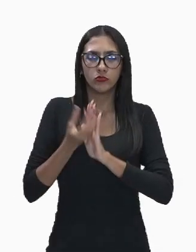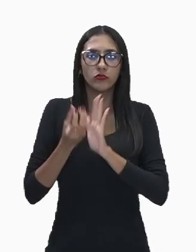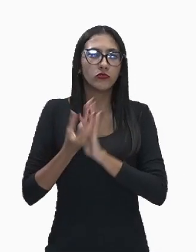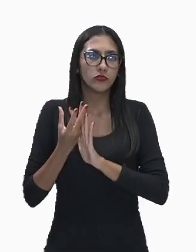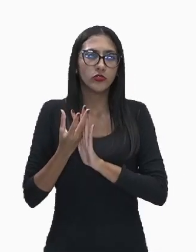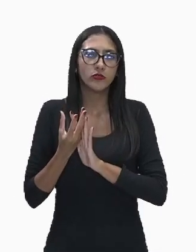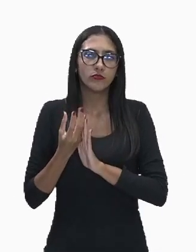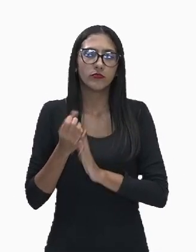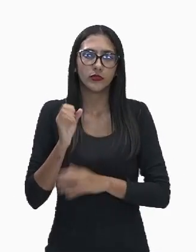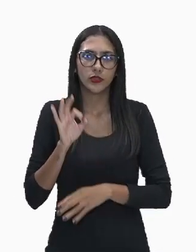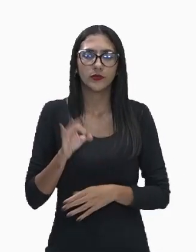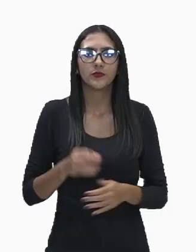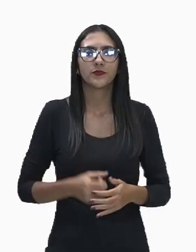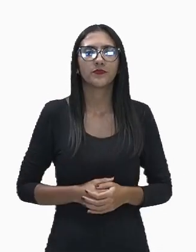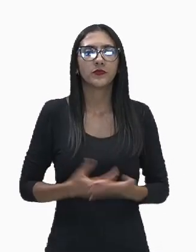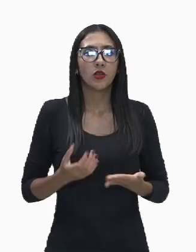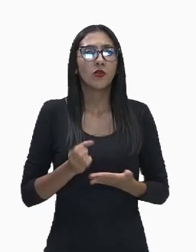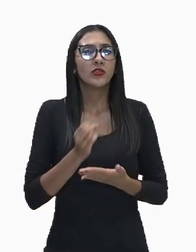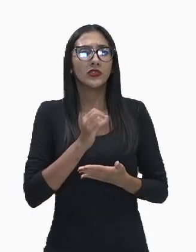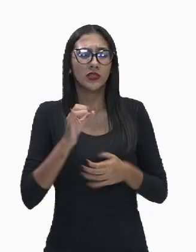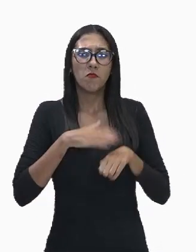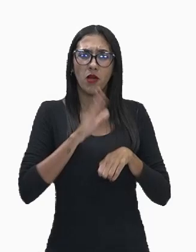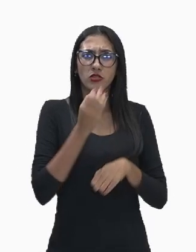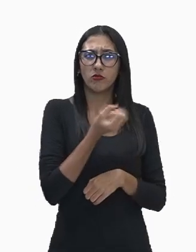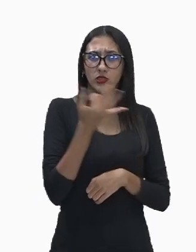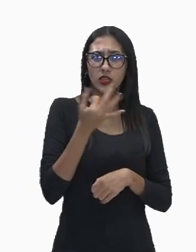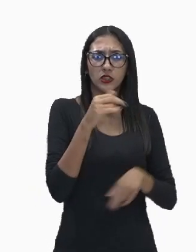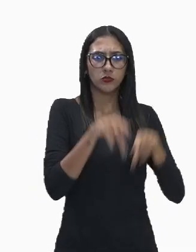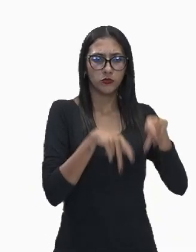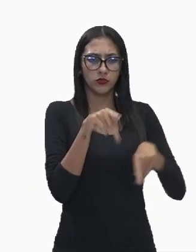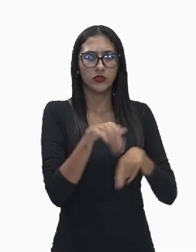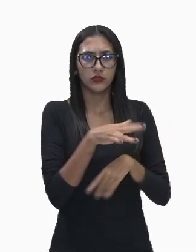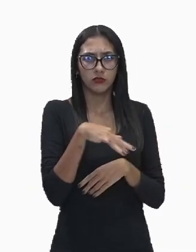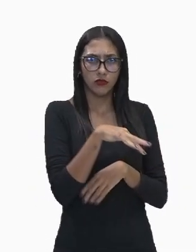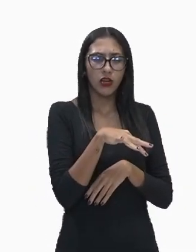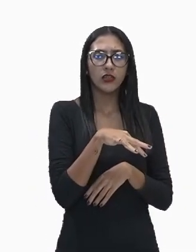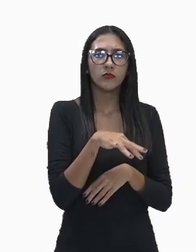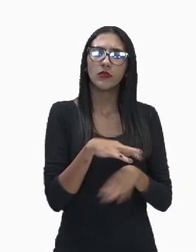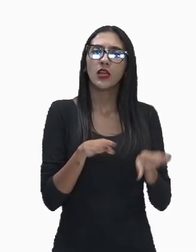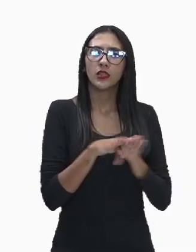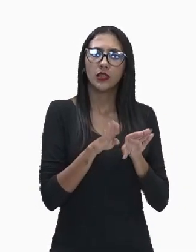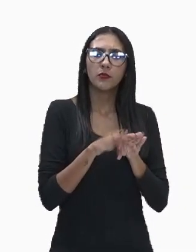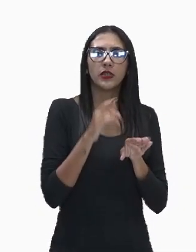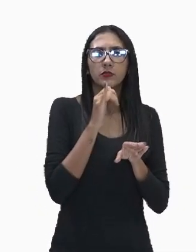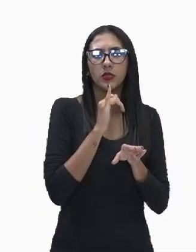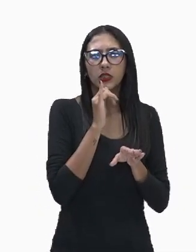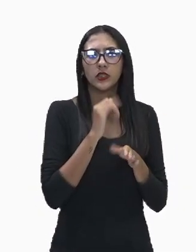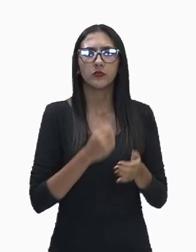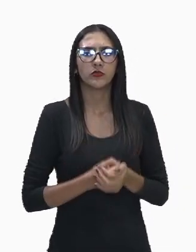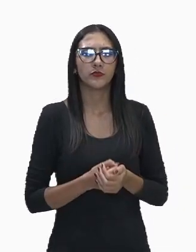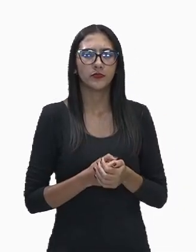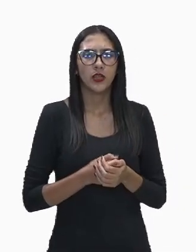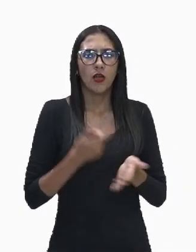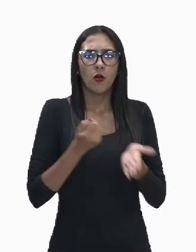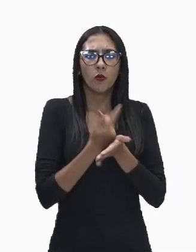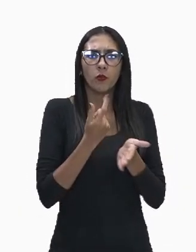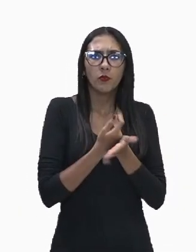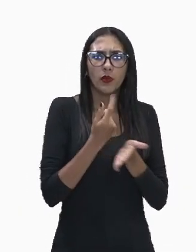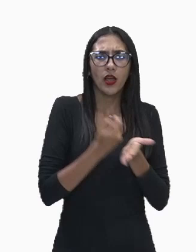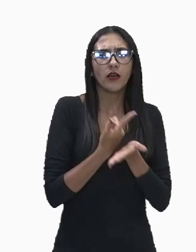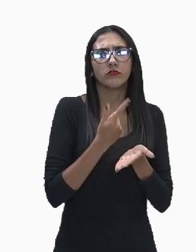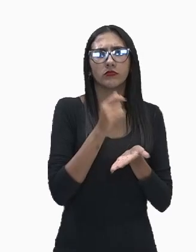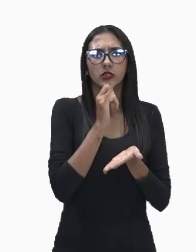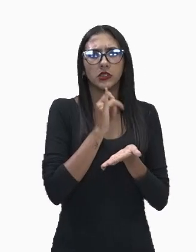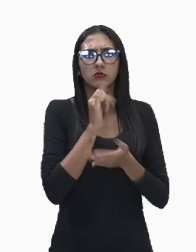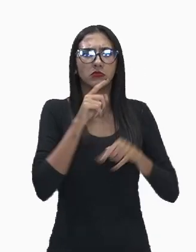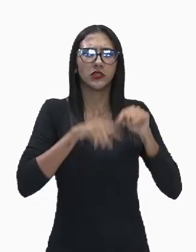dizer que quanto mais pessoas nós temos no lugar, mais consumos nós temos, por exemplo, nós temos, não é